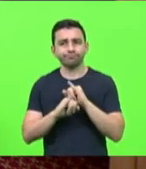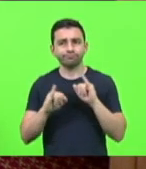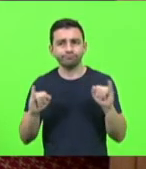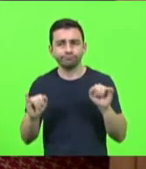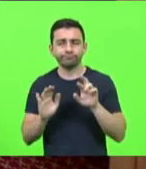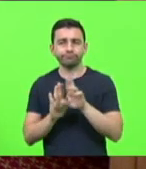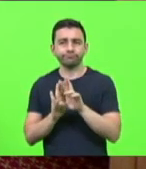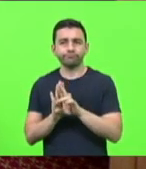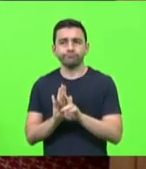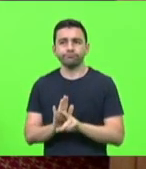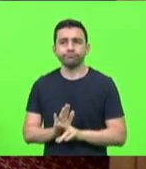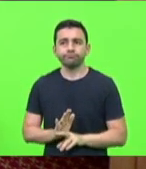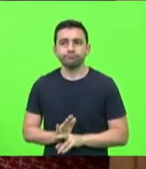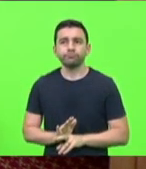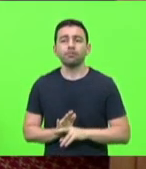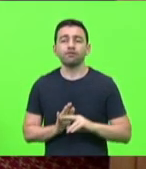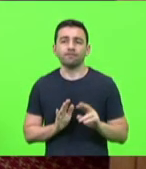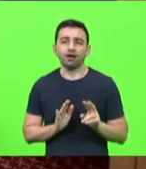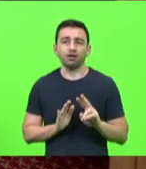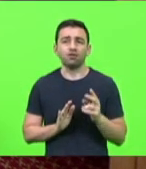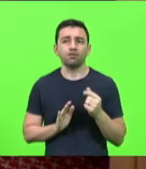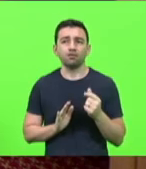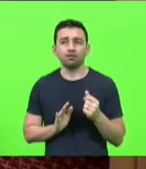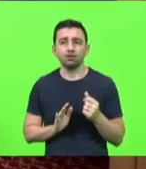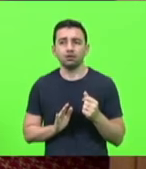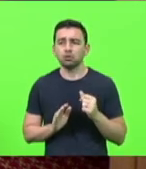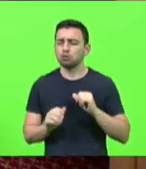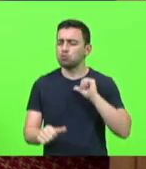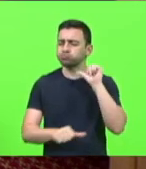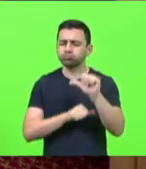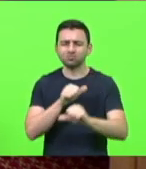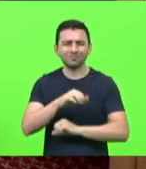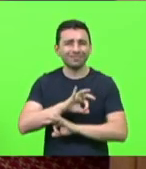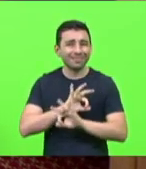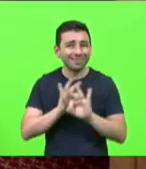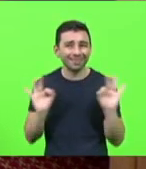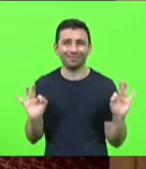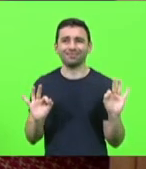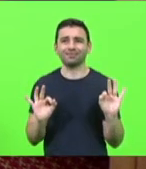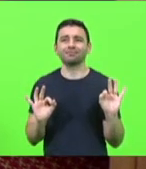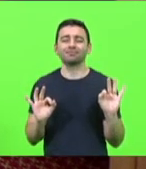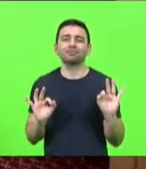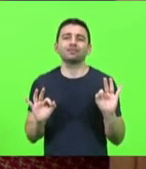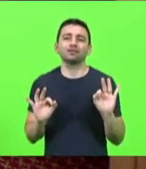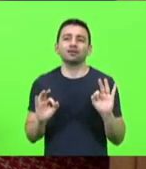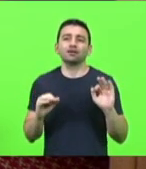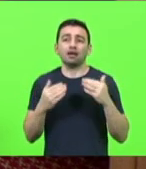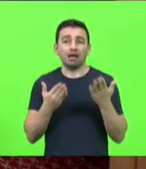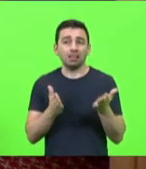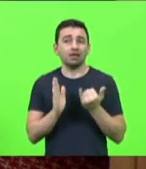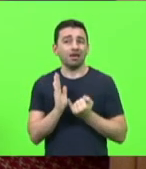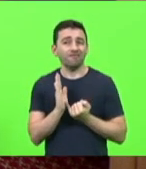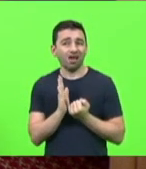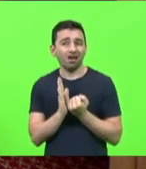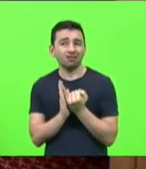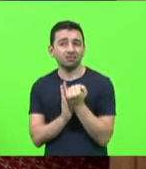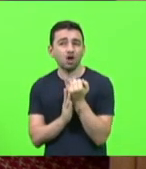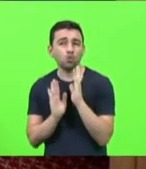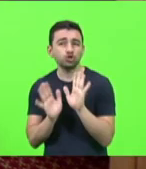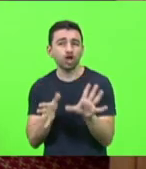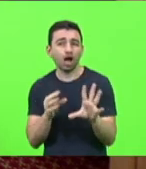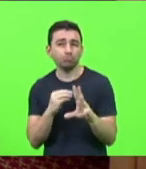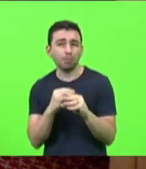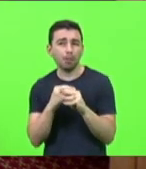os valores não sofreram qualquer reajuste e a inflação acumulada é de